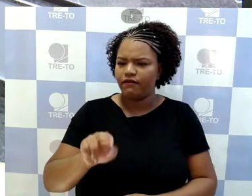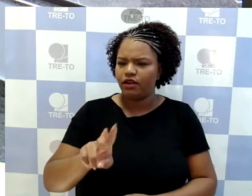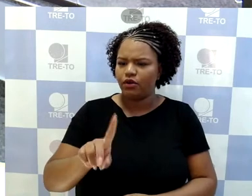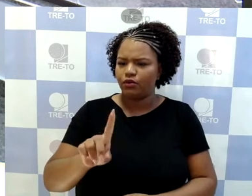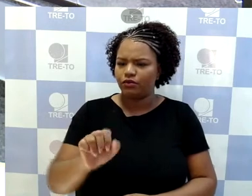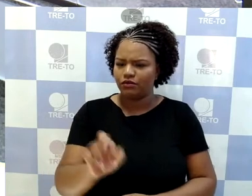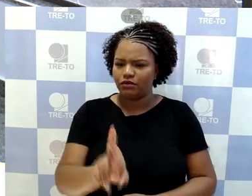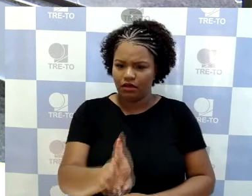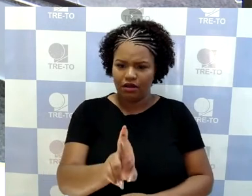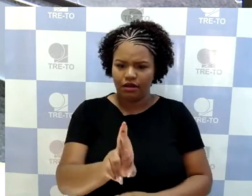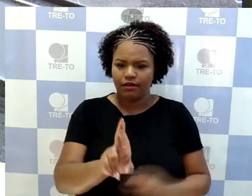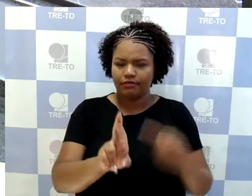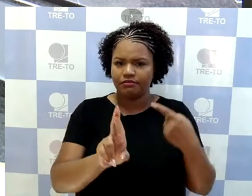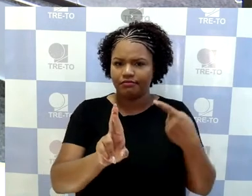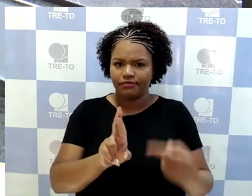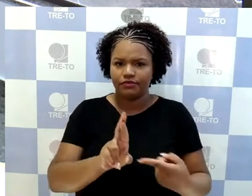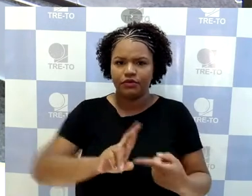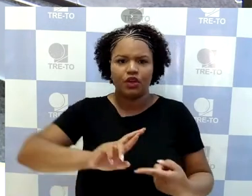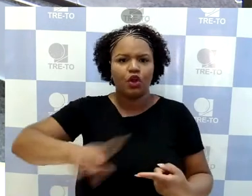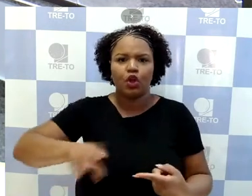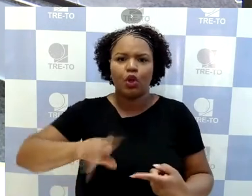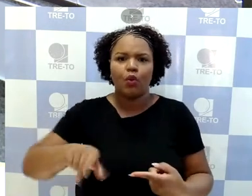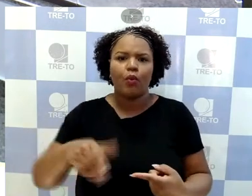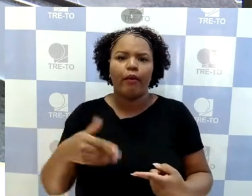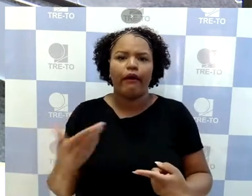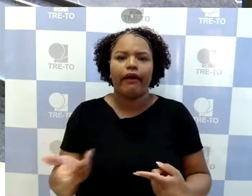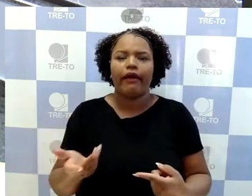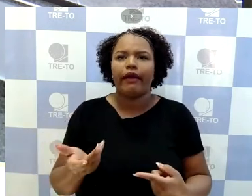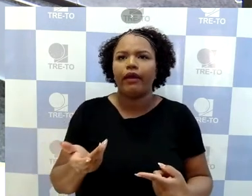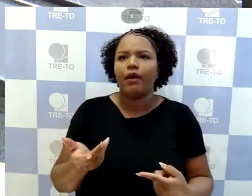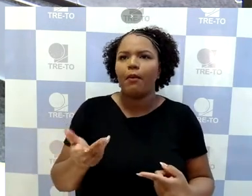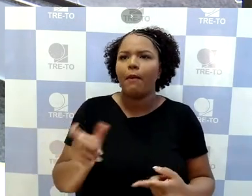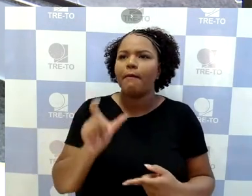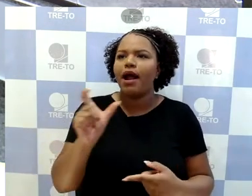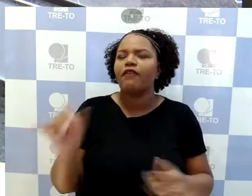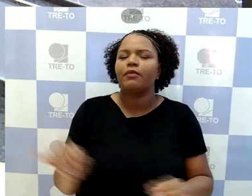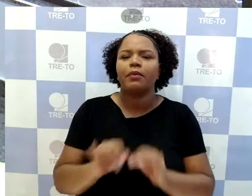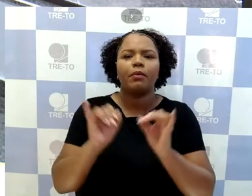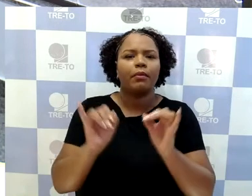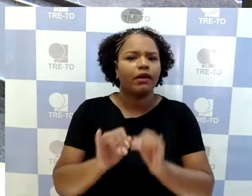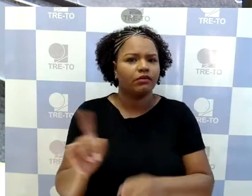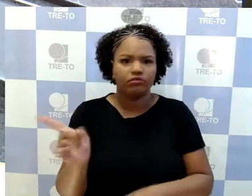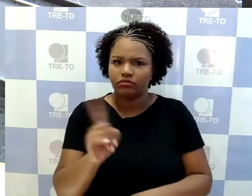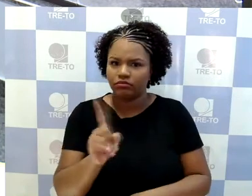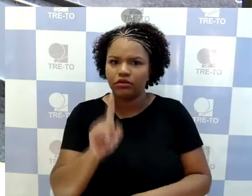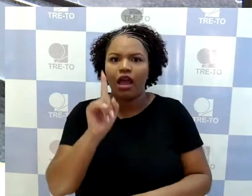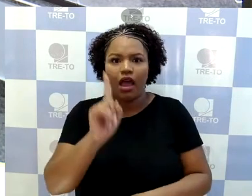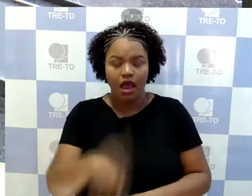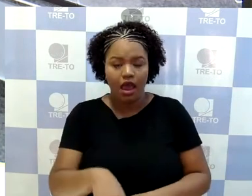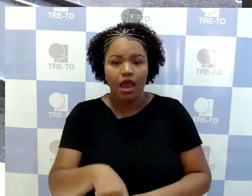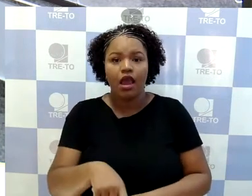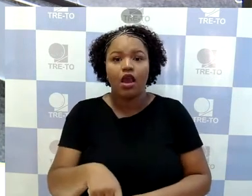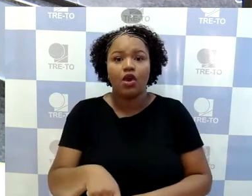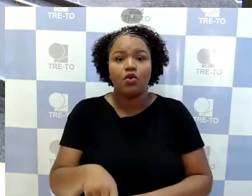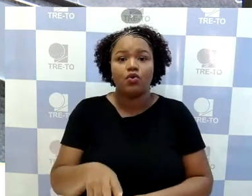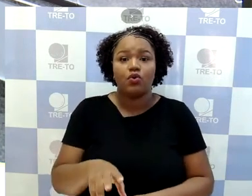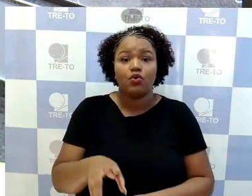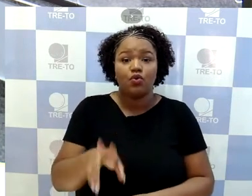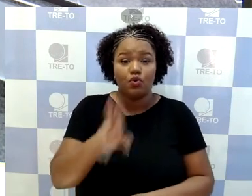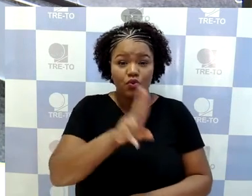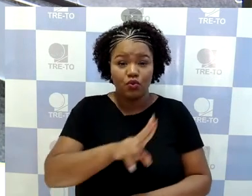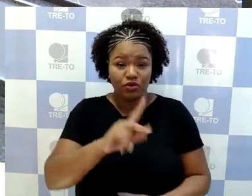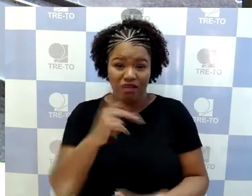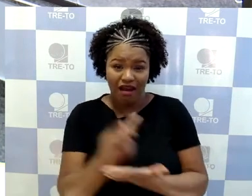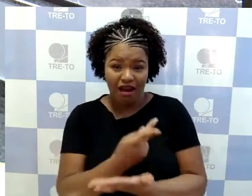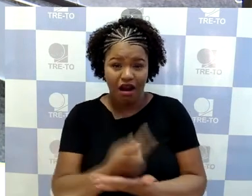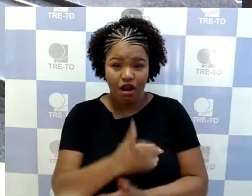uma imputação genérica e nem de uma afirmação leviana, mas sim de abuso do direito de resposta e